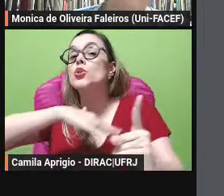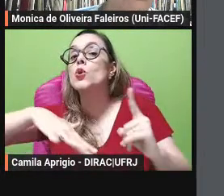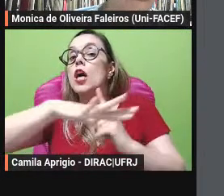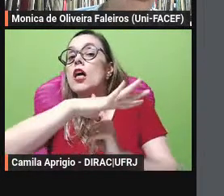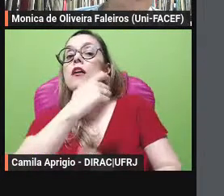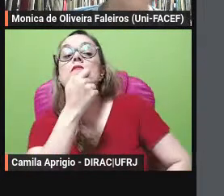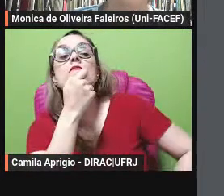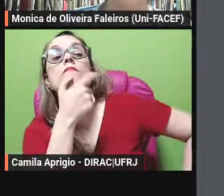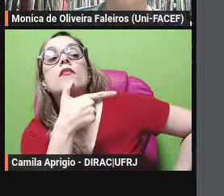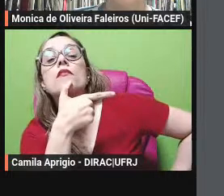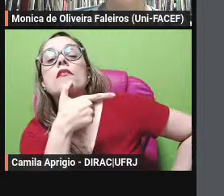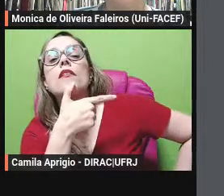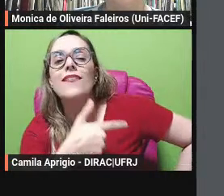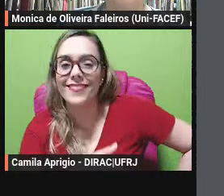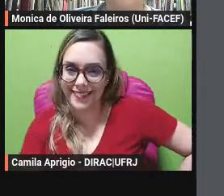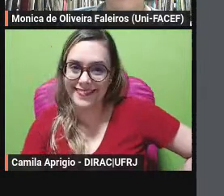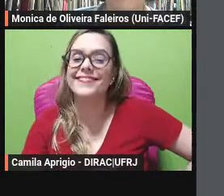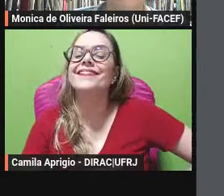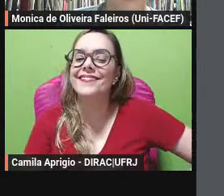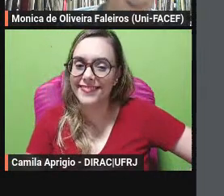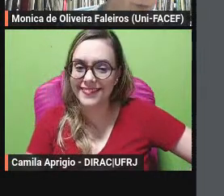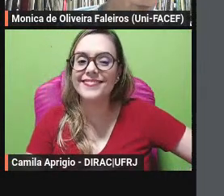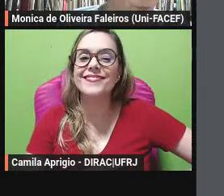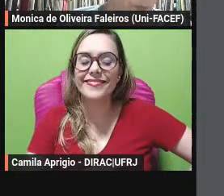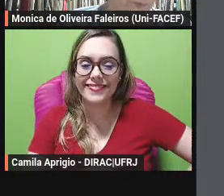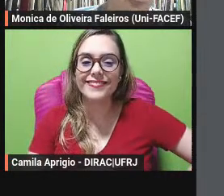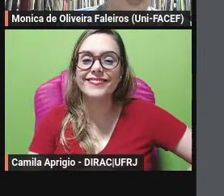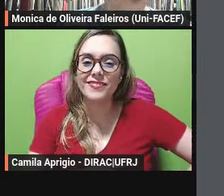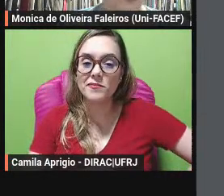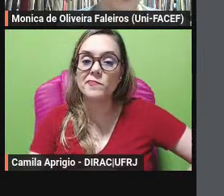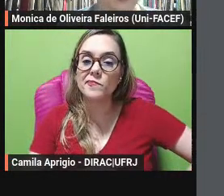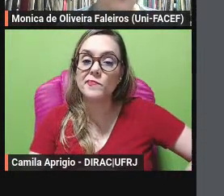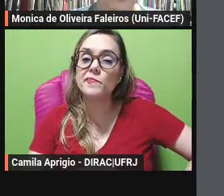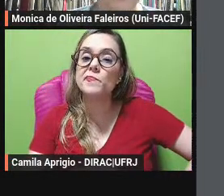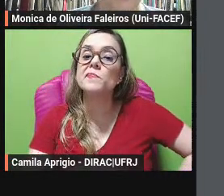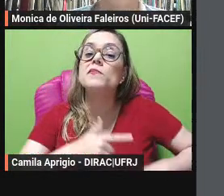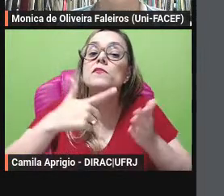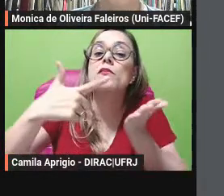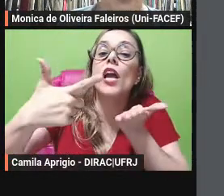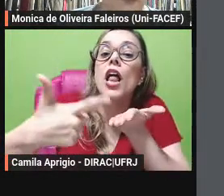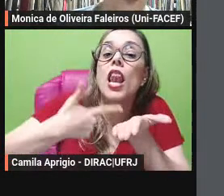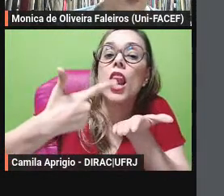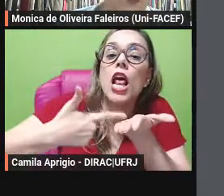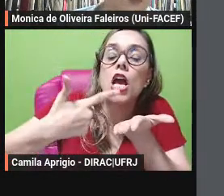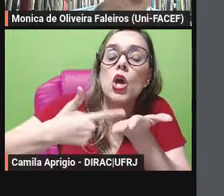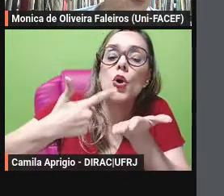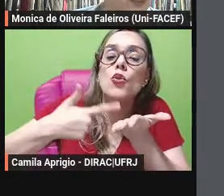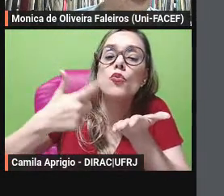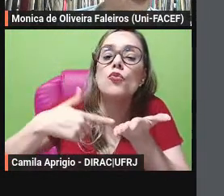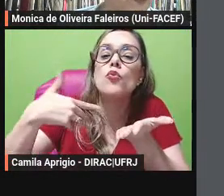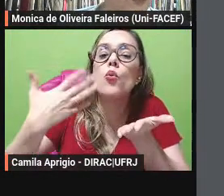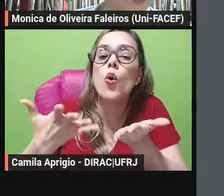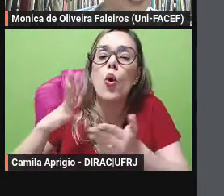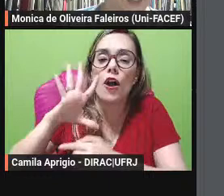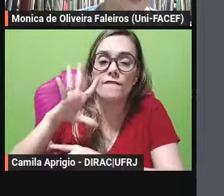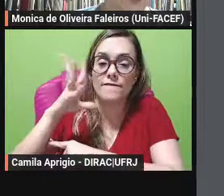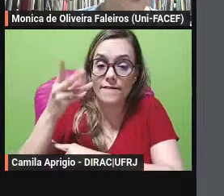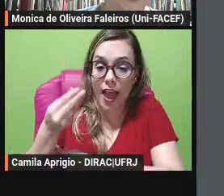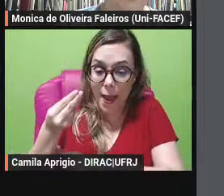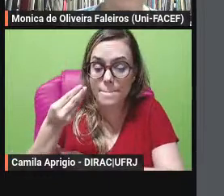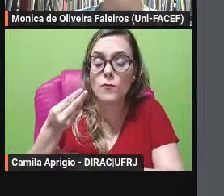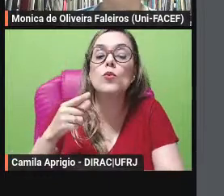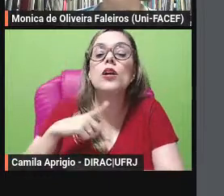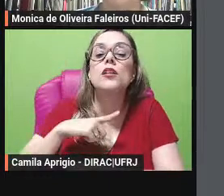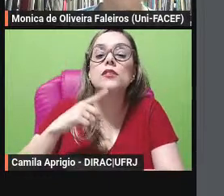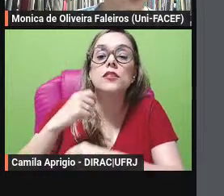bom em livro a sua primeira versão intitulada Fábulas Fabulosas foi publicada em